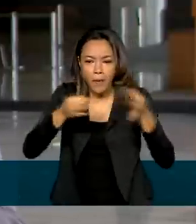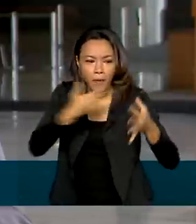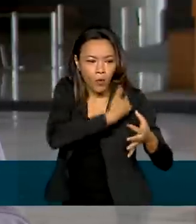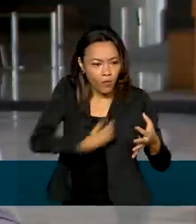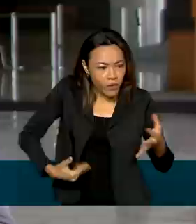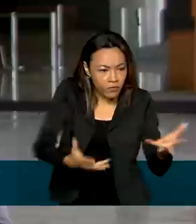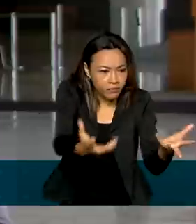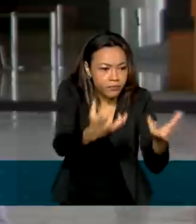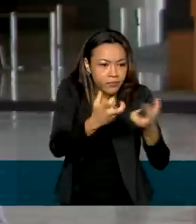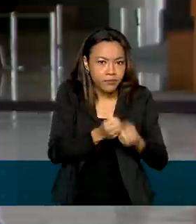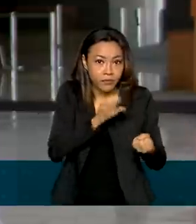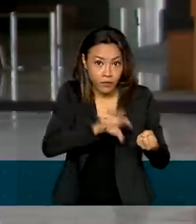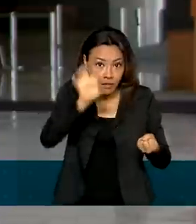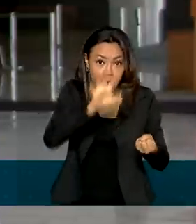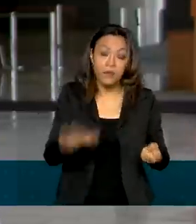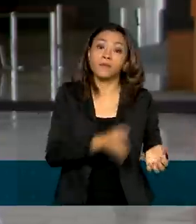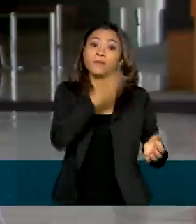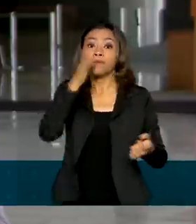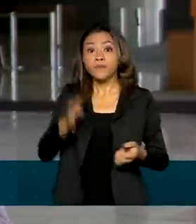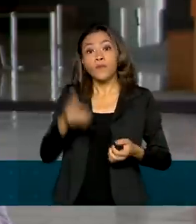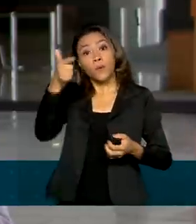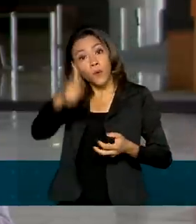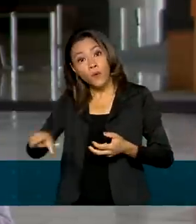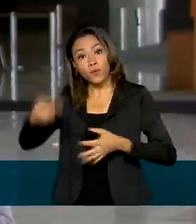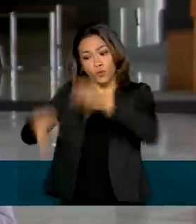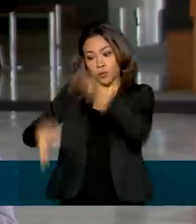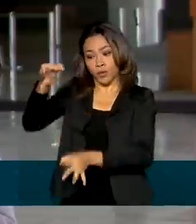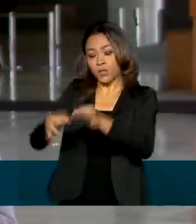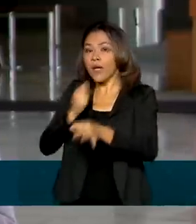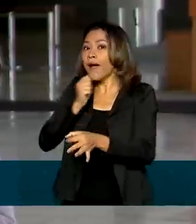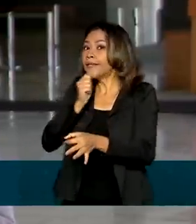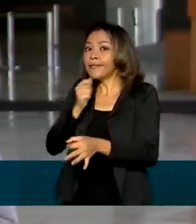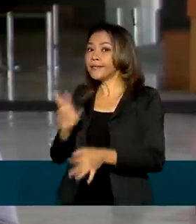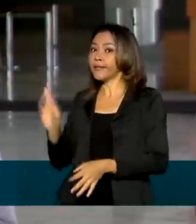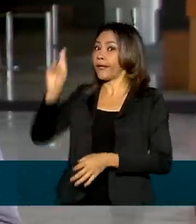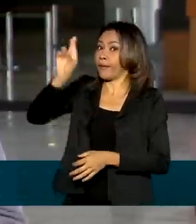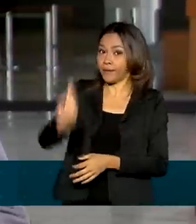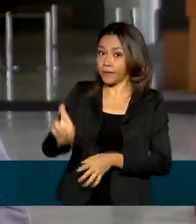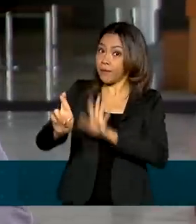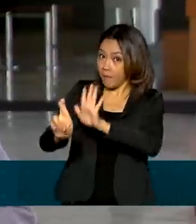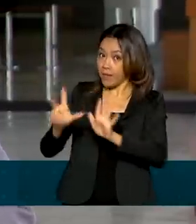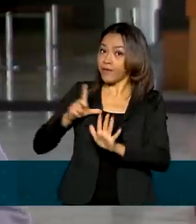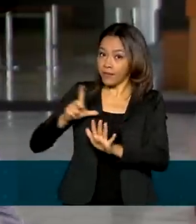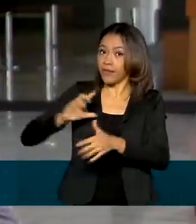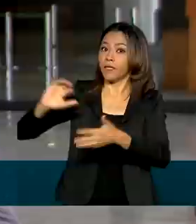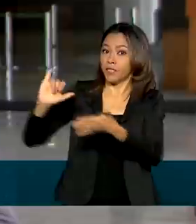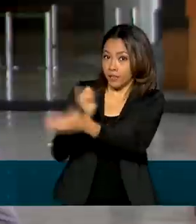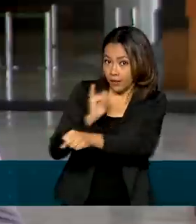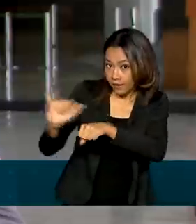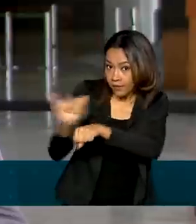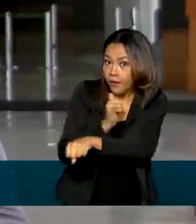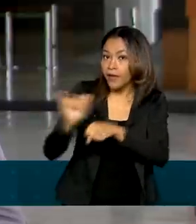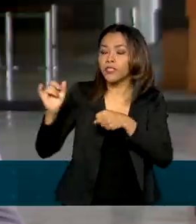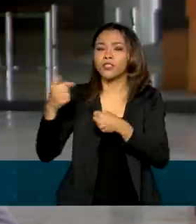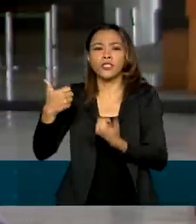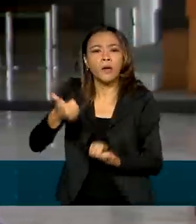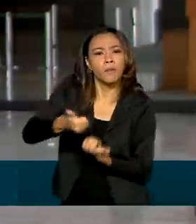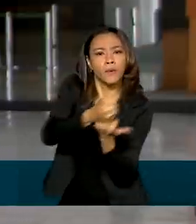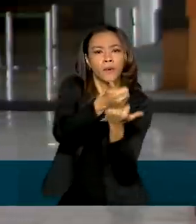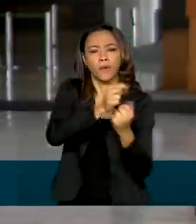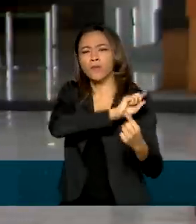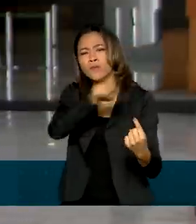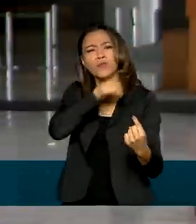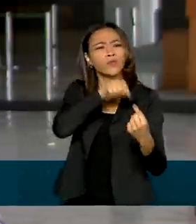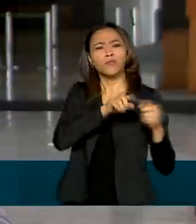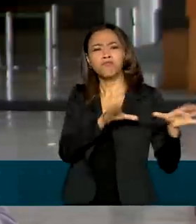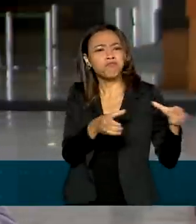judiciário não tem um representante direto nesse comitê, mas aí se comprometeu a adotar estratégias de colaboração. E o objetivo do comitê,